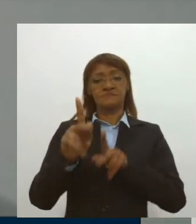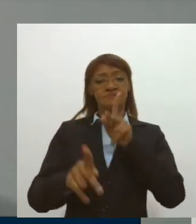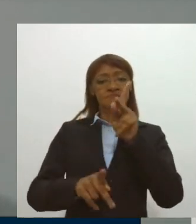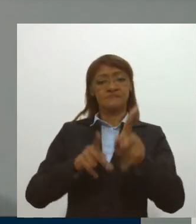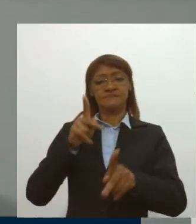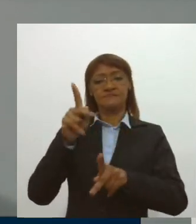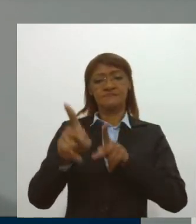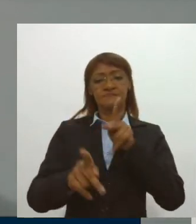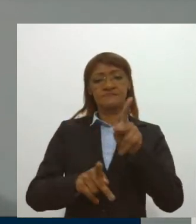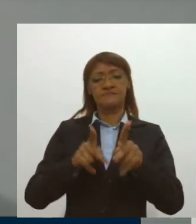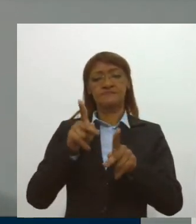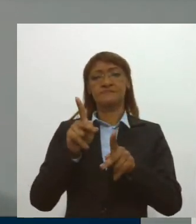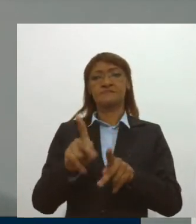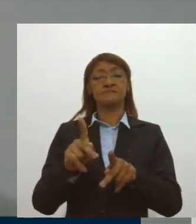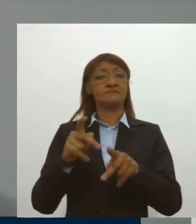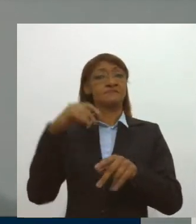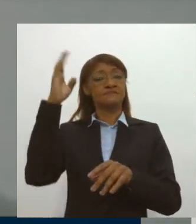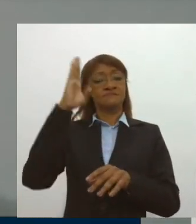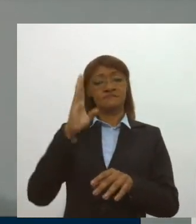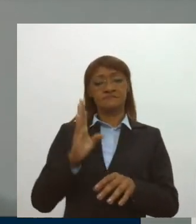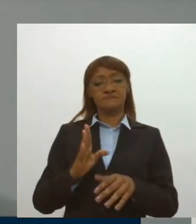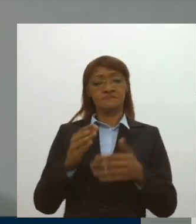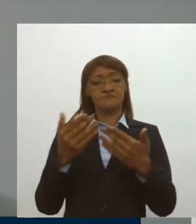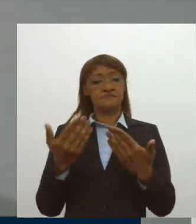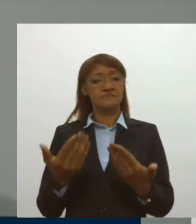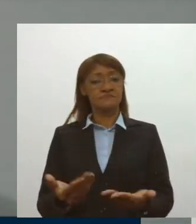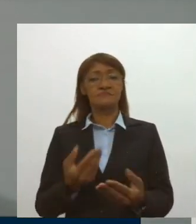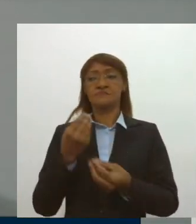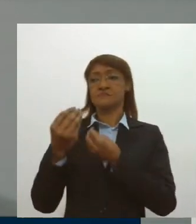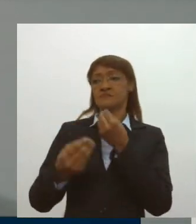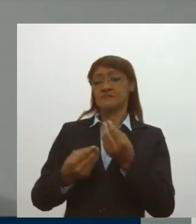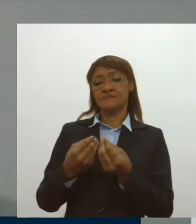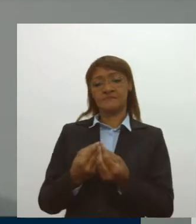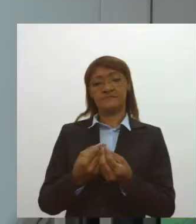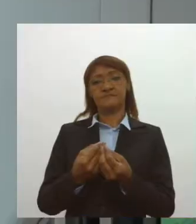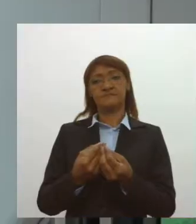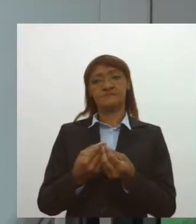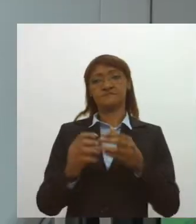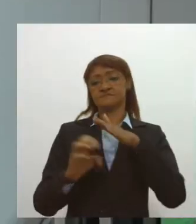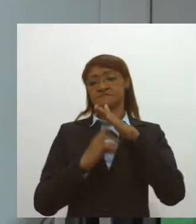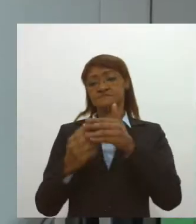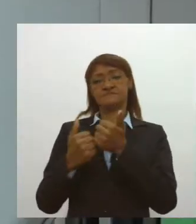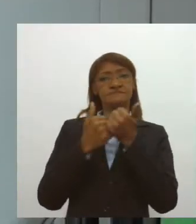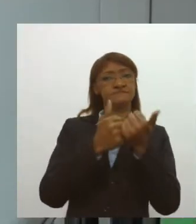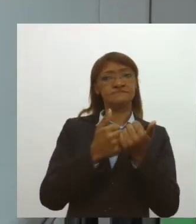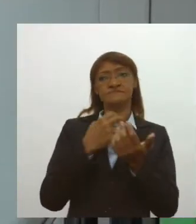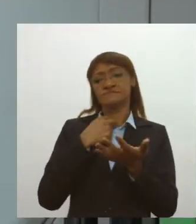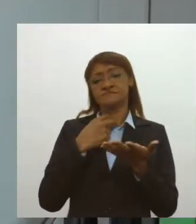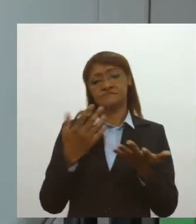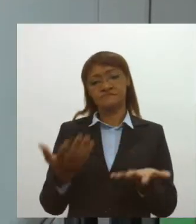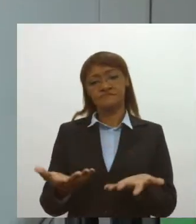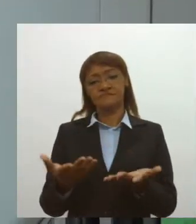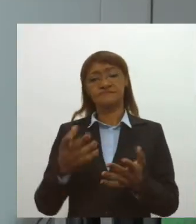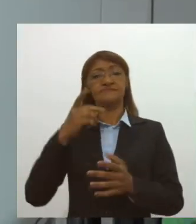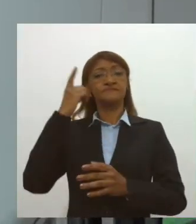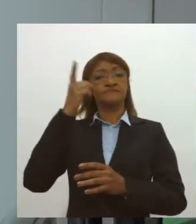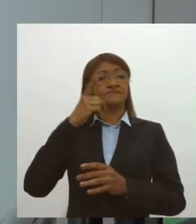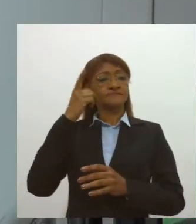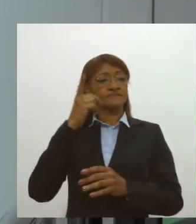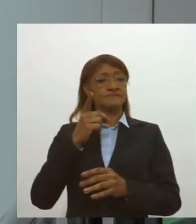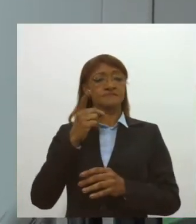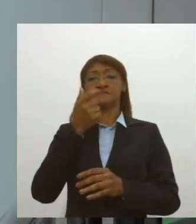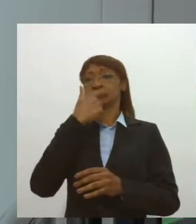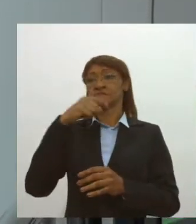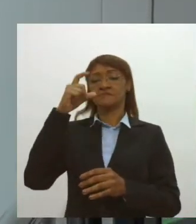defendido e que não tem condição de defender uma empresa que não faz isso. O deputado Jorge Passos, do Cidadania, também